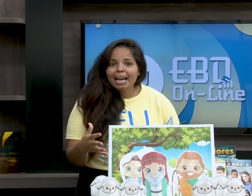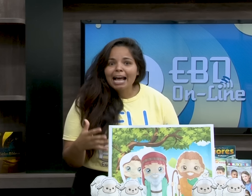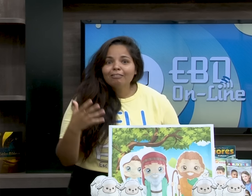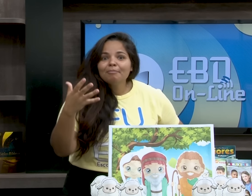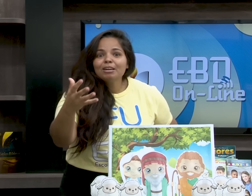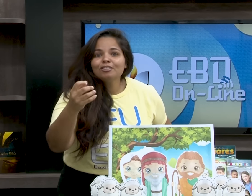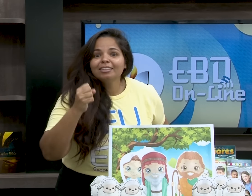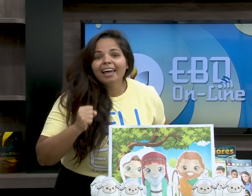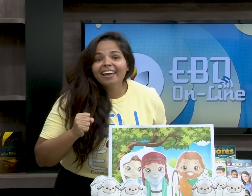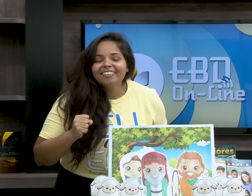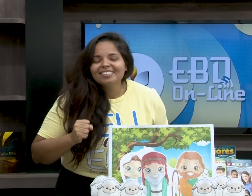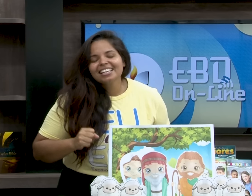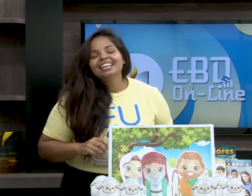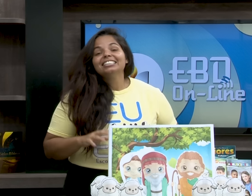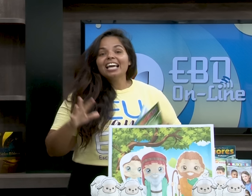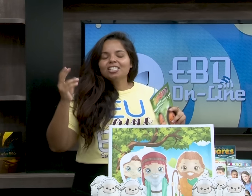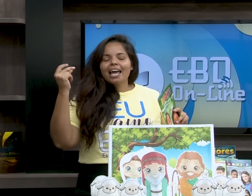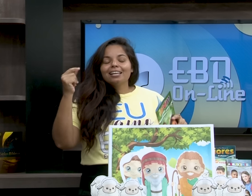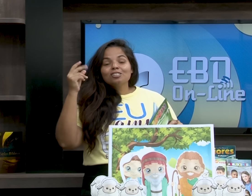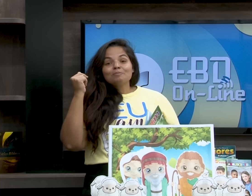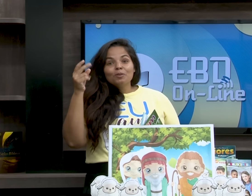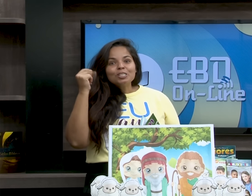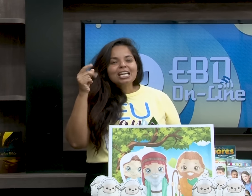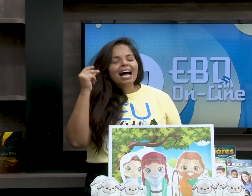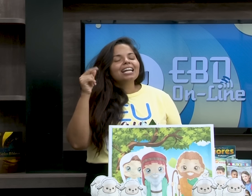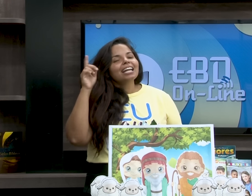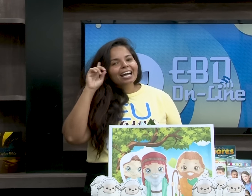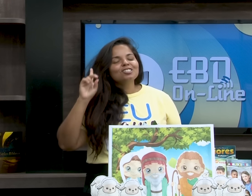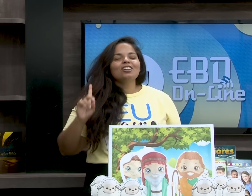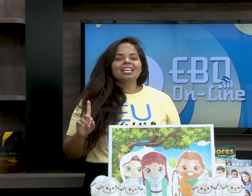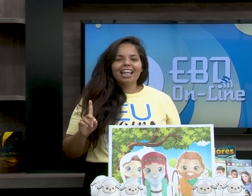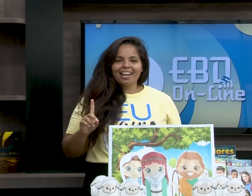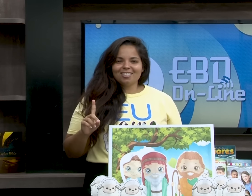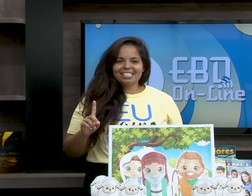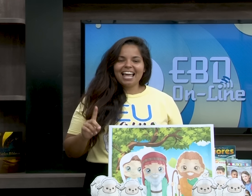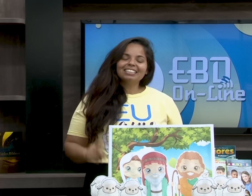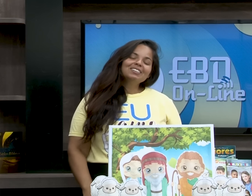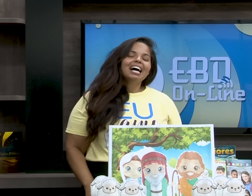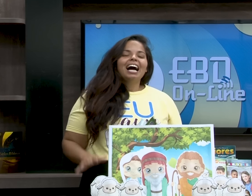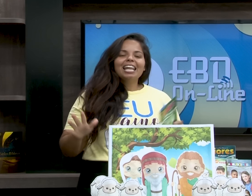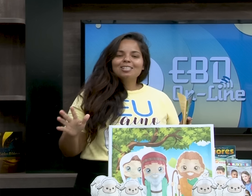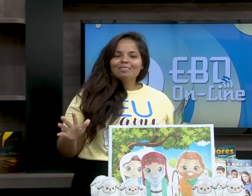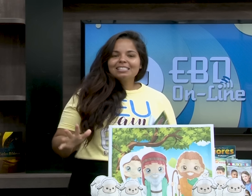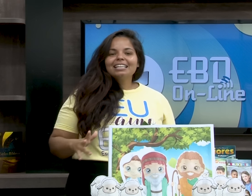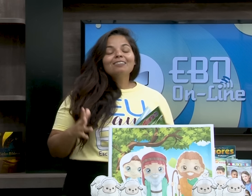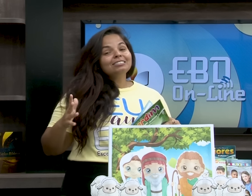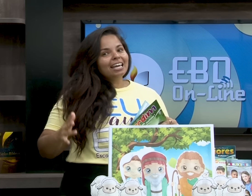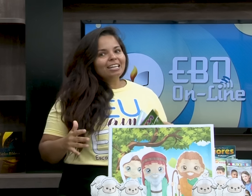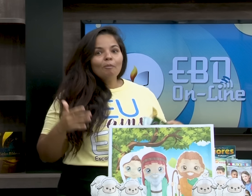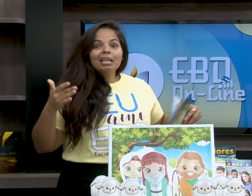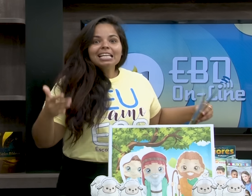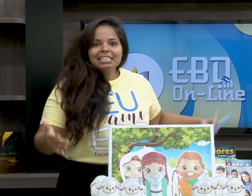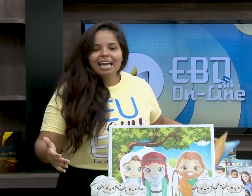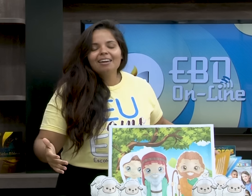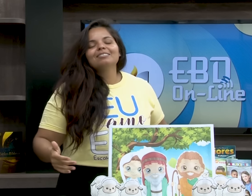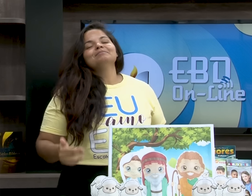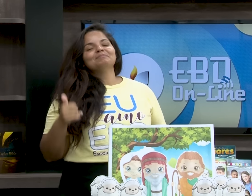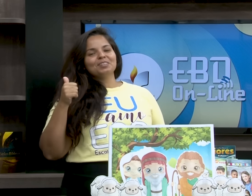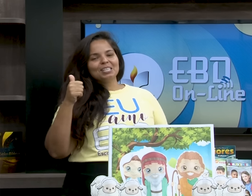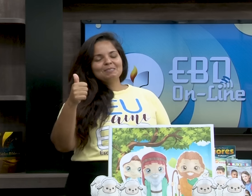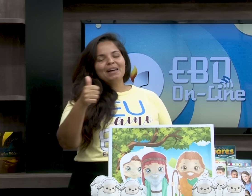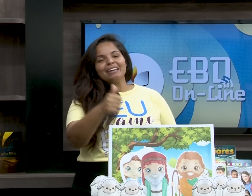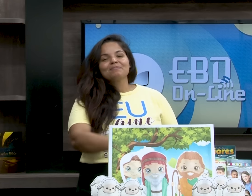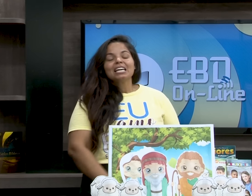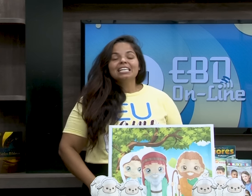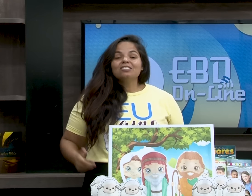foi considerado amigo de Deus? Deixa elas buscarem na caixolinha delas, tá certo? Aí elas vão dizer, não, tia, ele obedeceu.